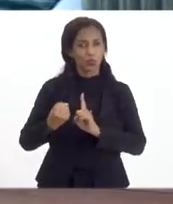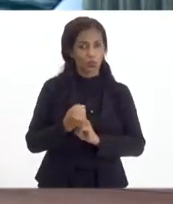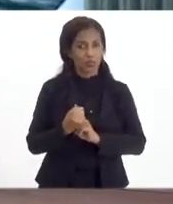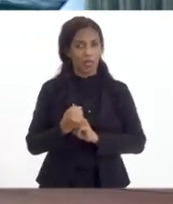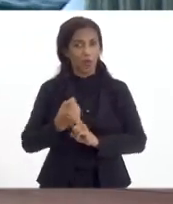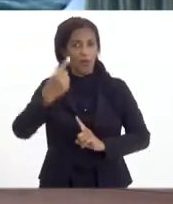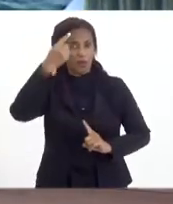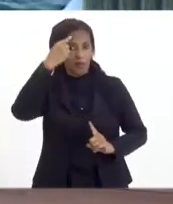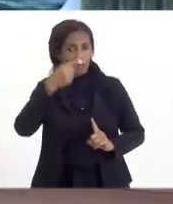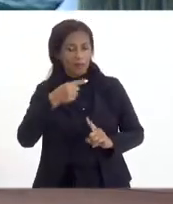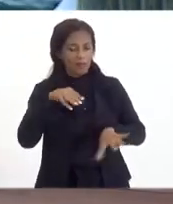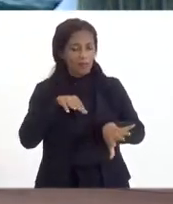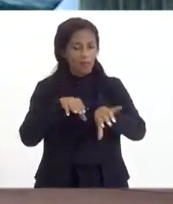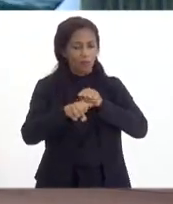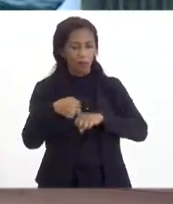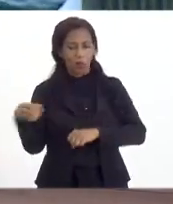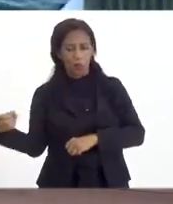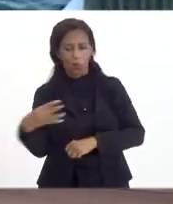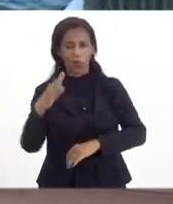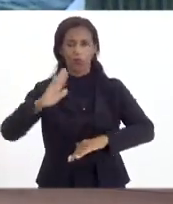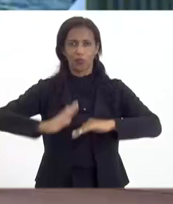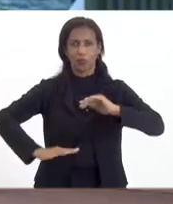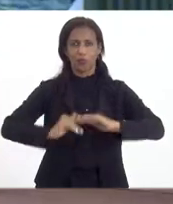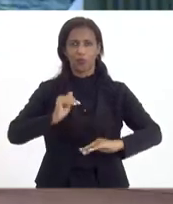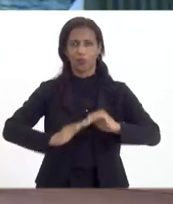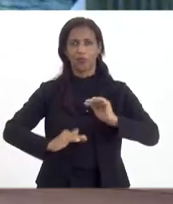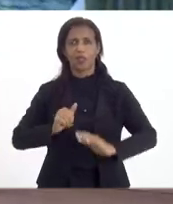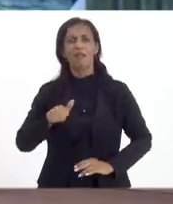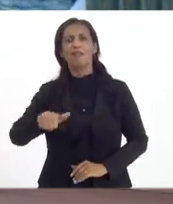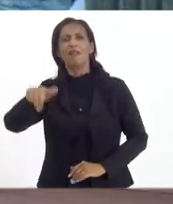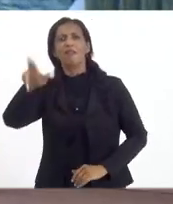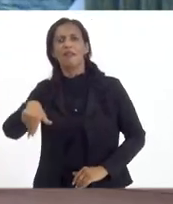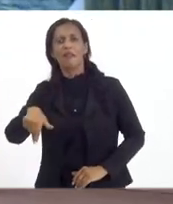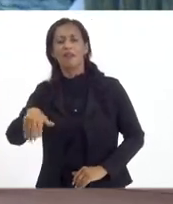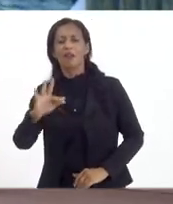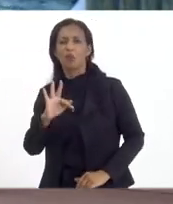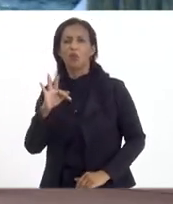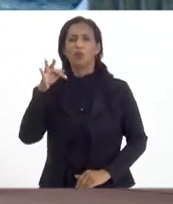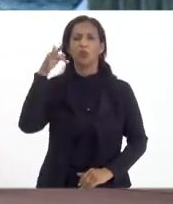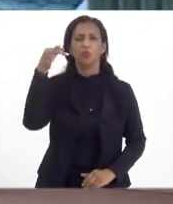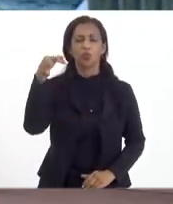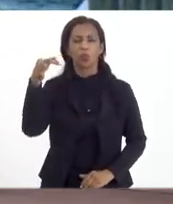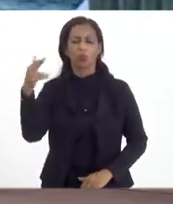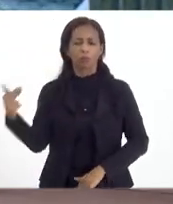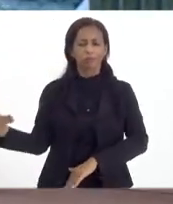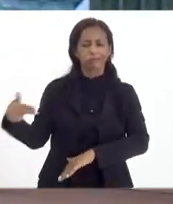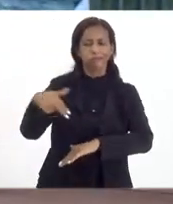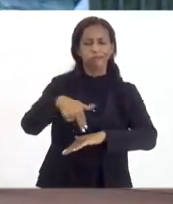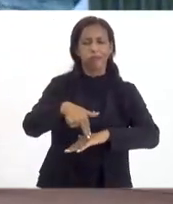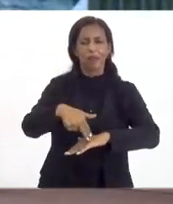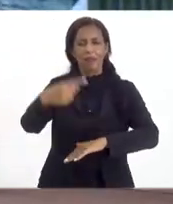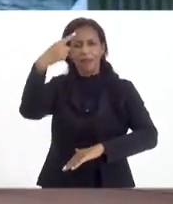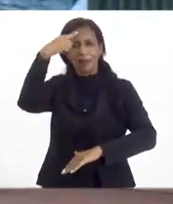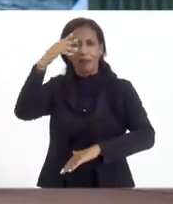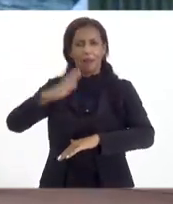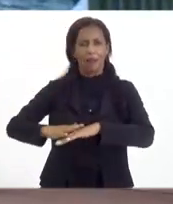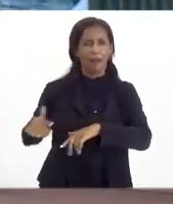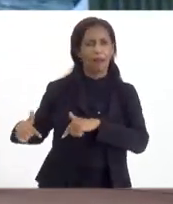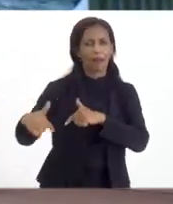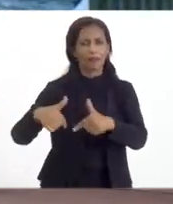pensar na formação de novos profissionais. Quem serão esses profissionais que vão ocupar, que vão pensar ações